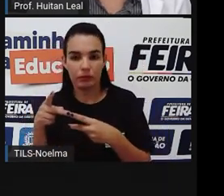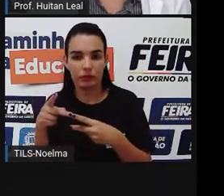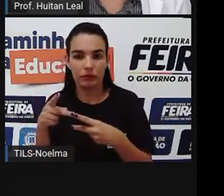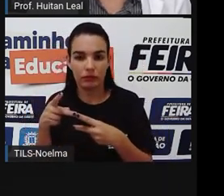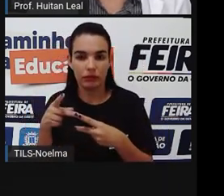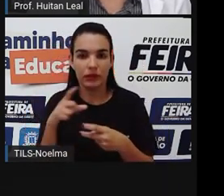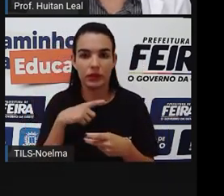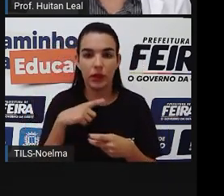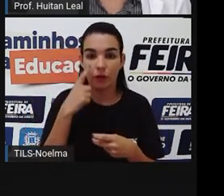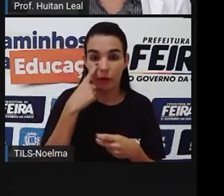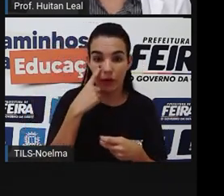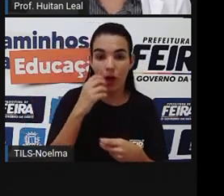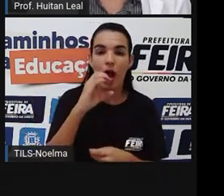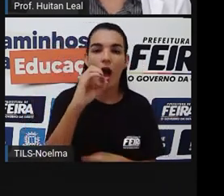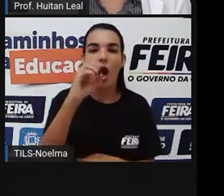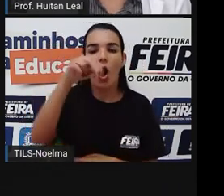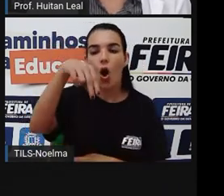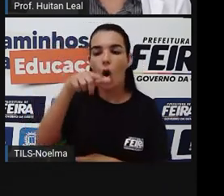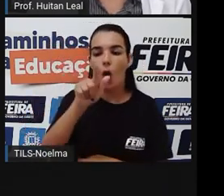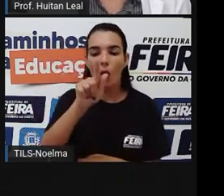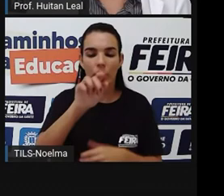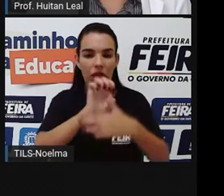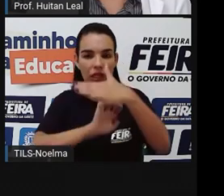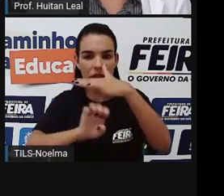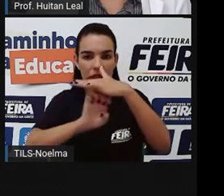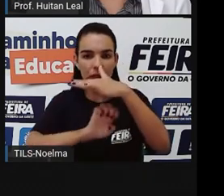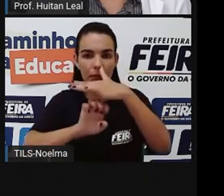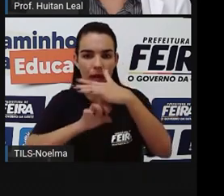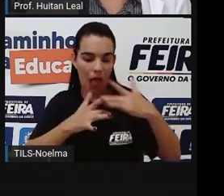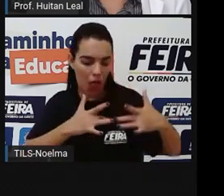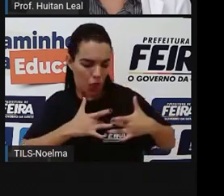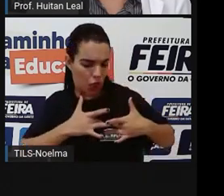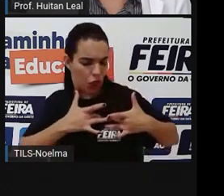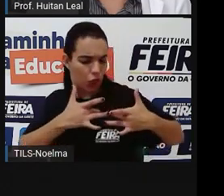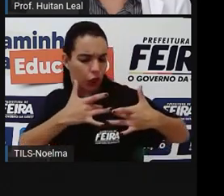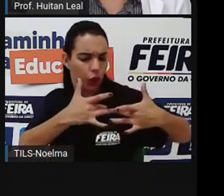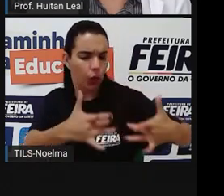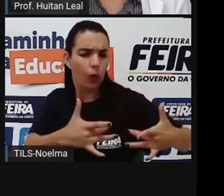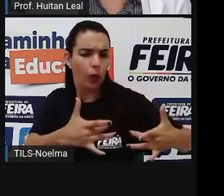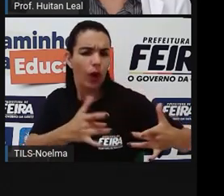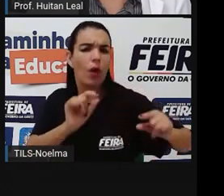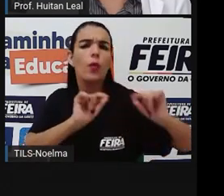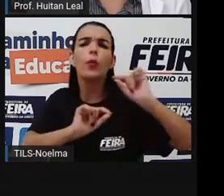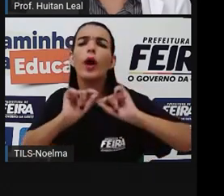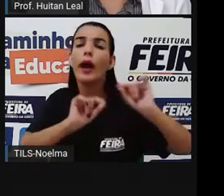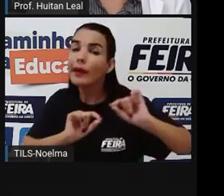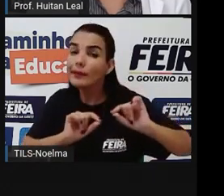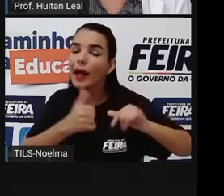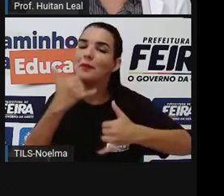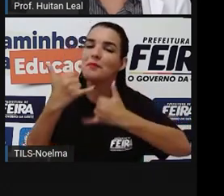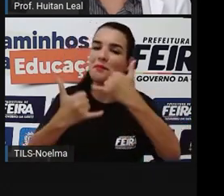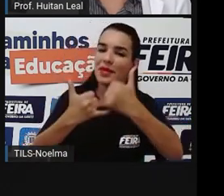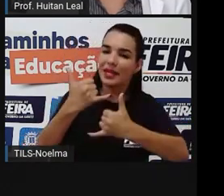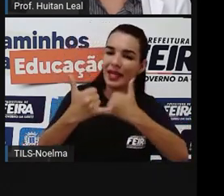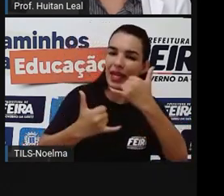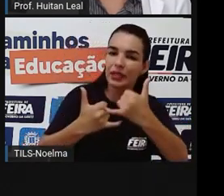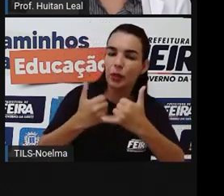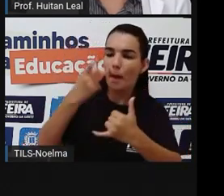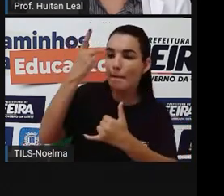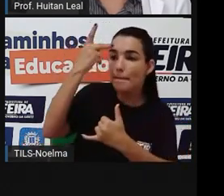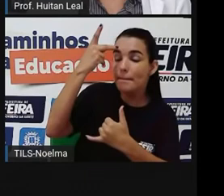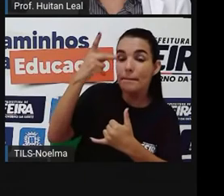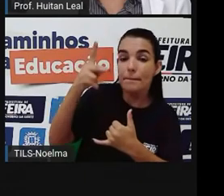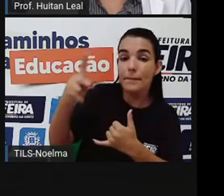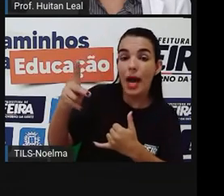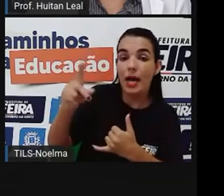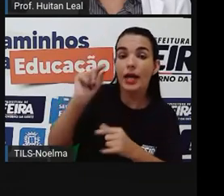o primeiro complemento do verbo é brinquedos. Quem doa, doa algo a alguém. Então, a ONG doou